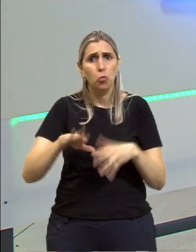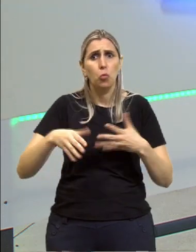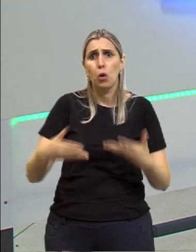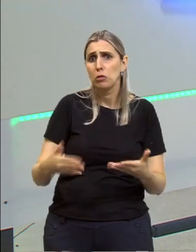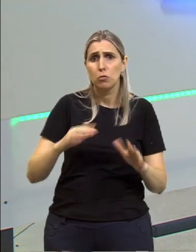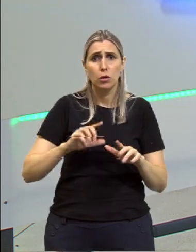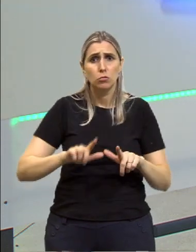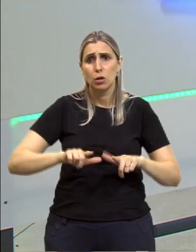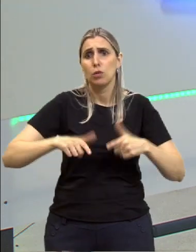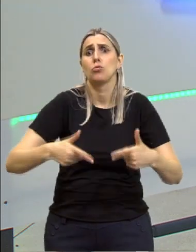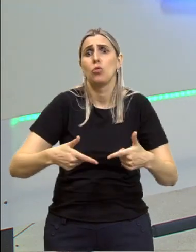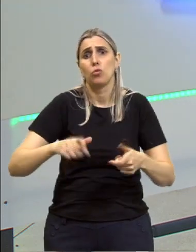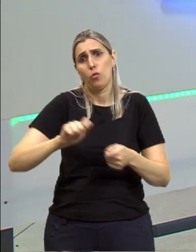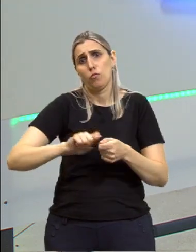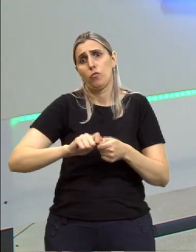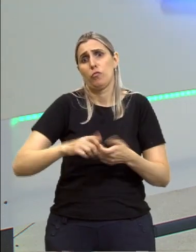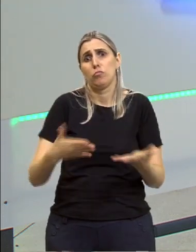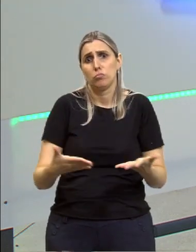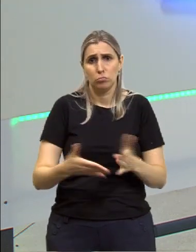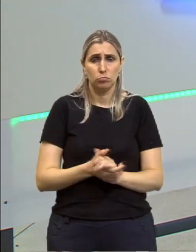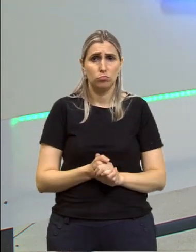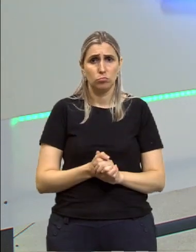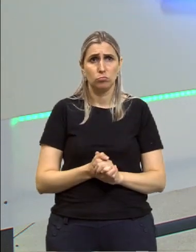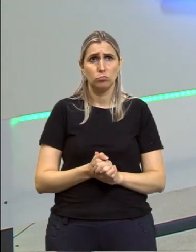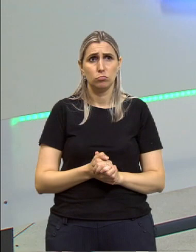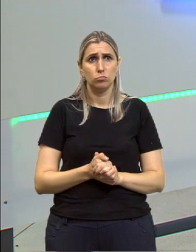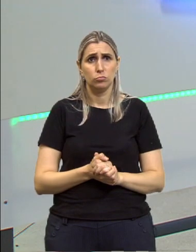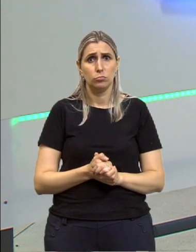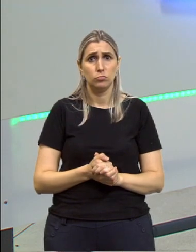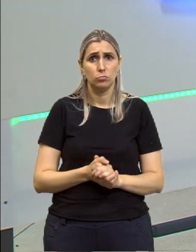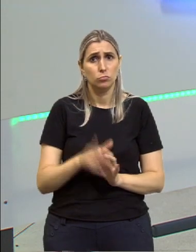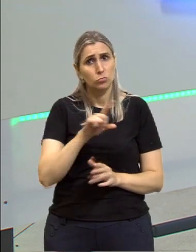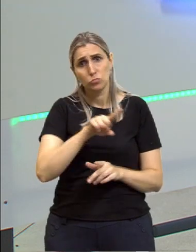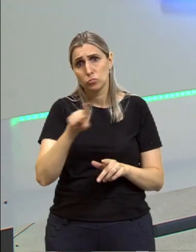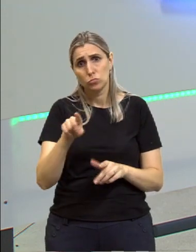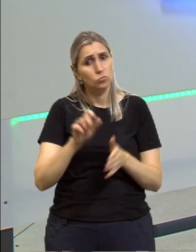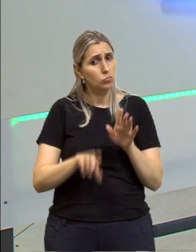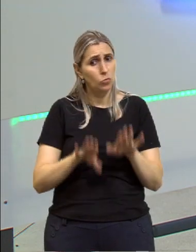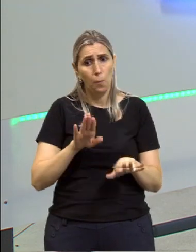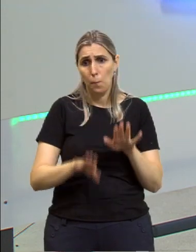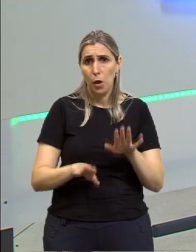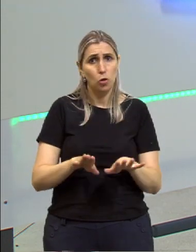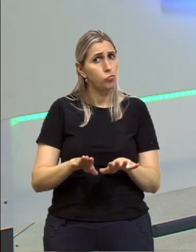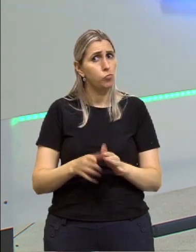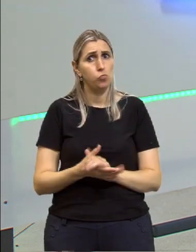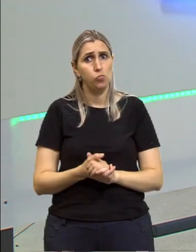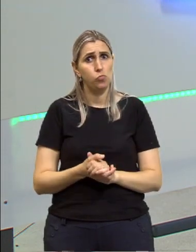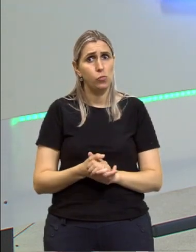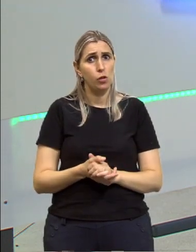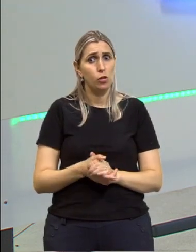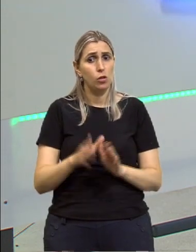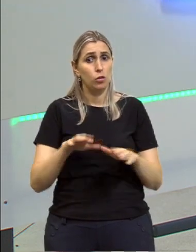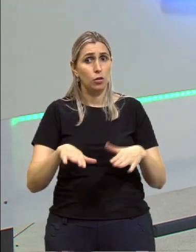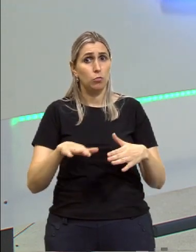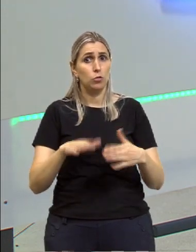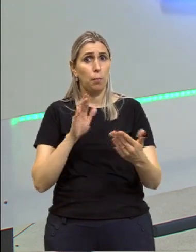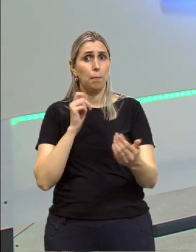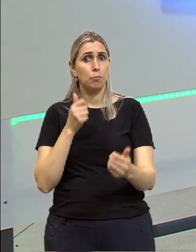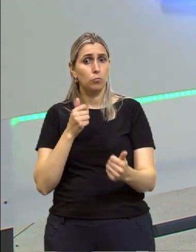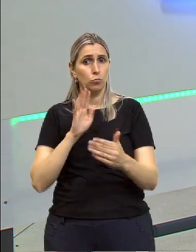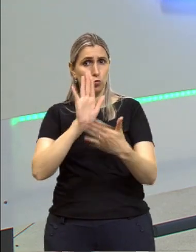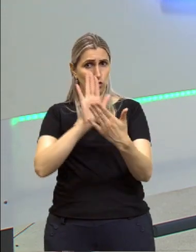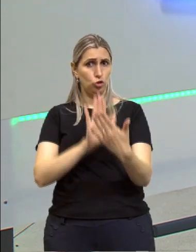serão as ações que você vai tomar. Então, isso depende muito. E quando nós estamos diante de uma decisão que envolve